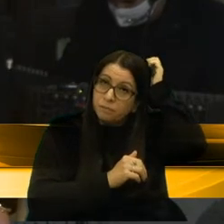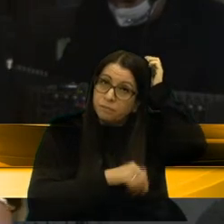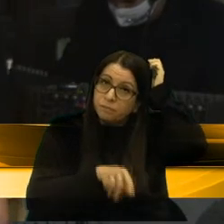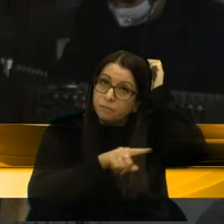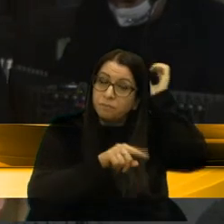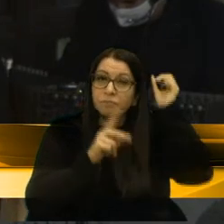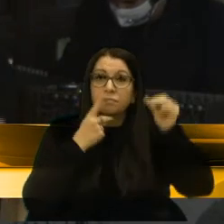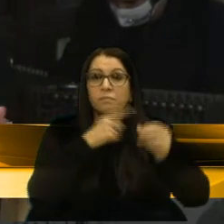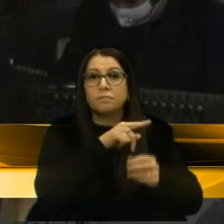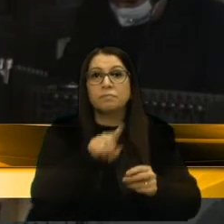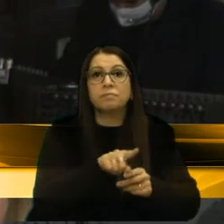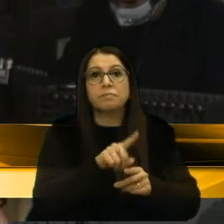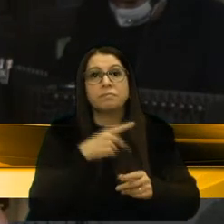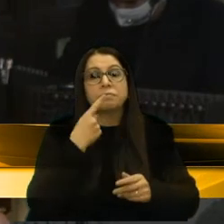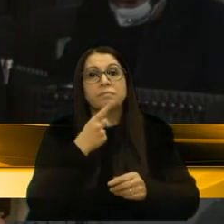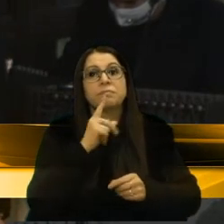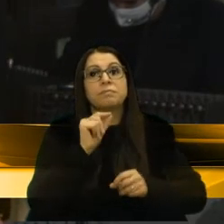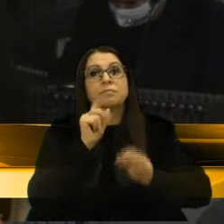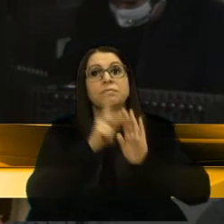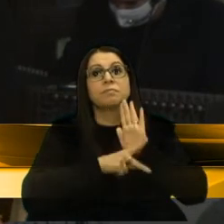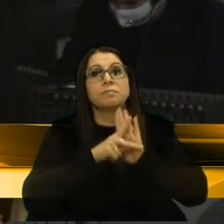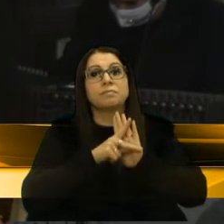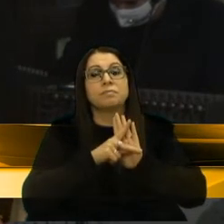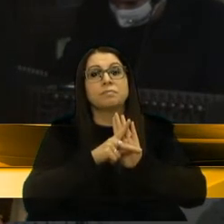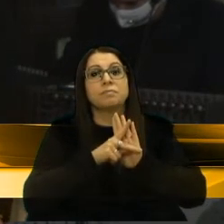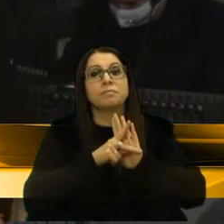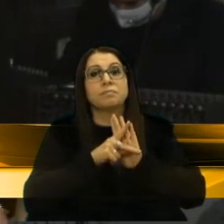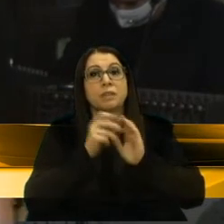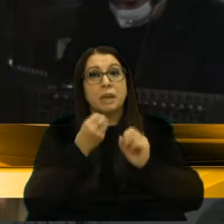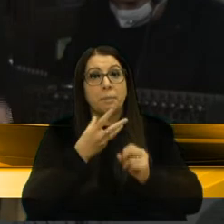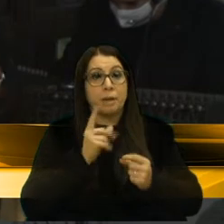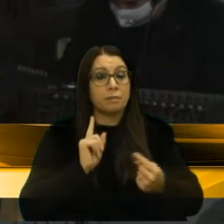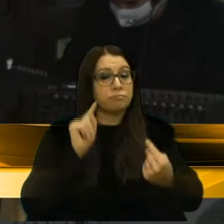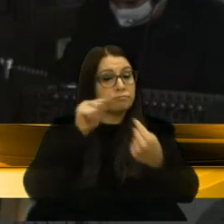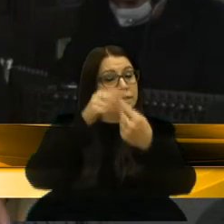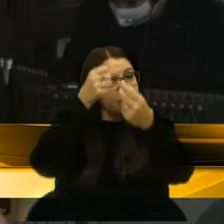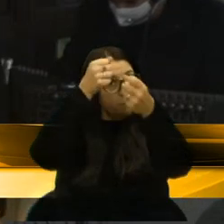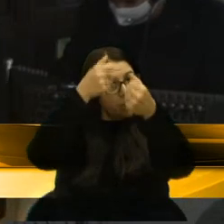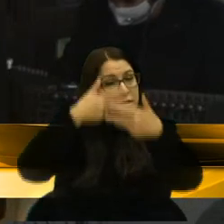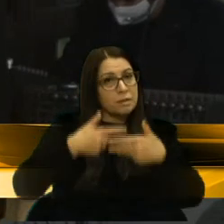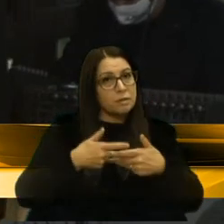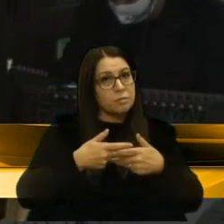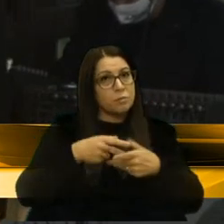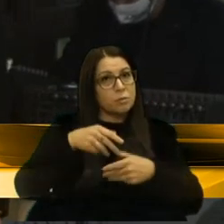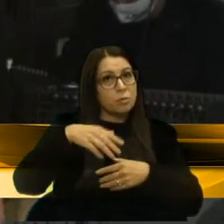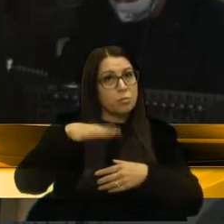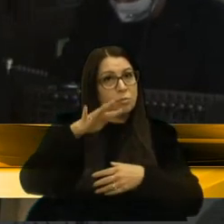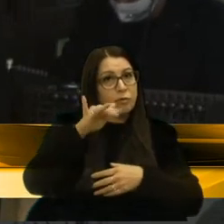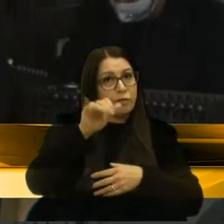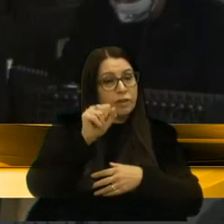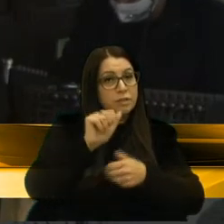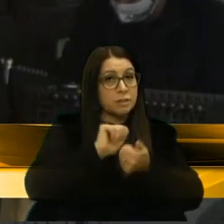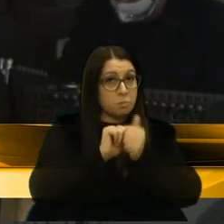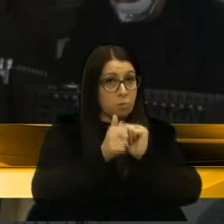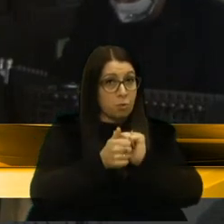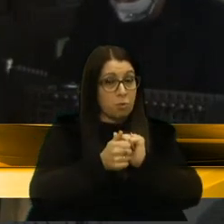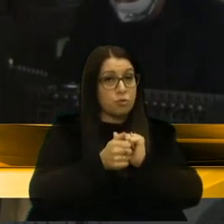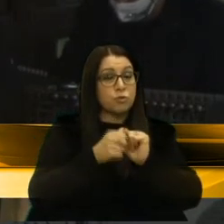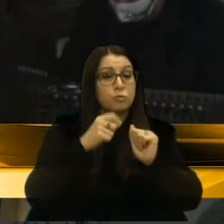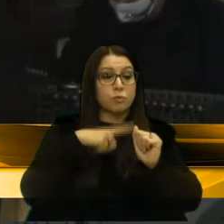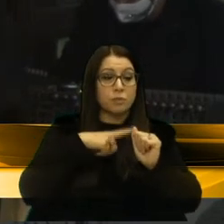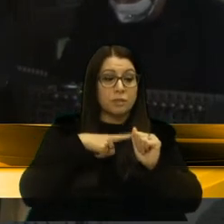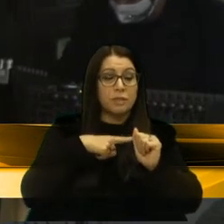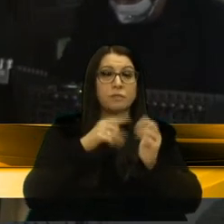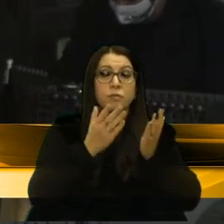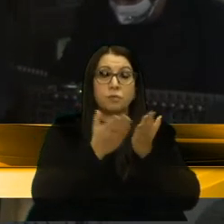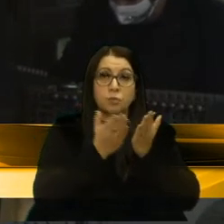mensagem, que quando a gente faz um projeto ele é bem intencionado, como eu fiz na área do Fiesport, e como houve o